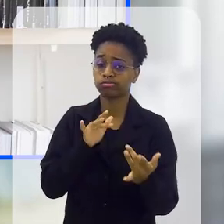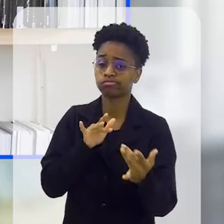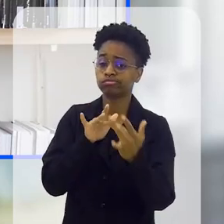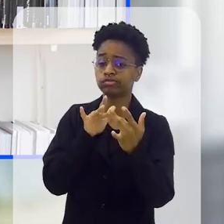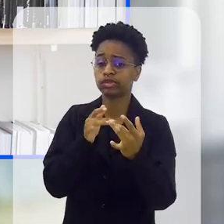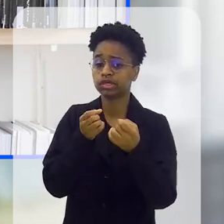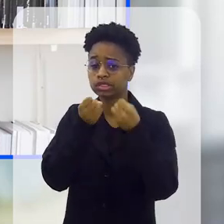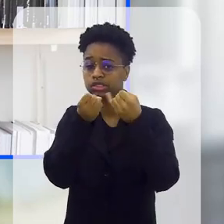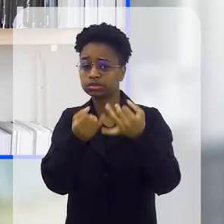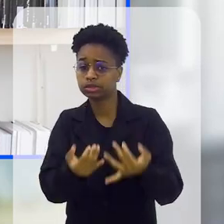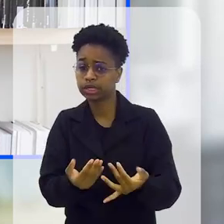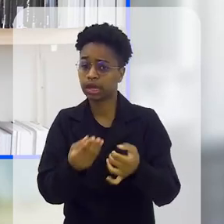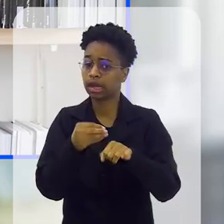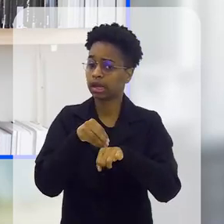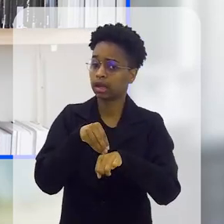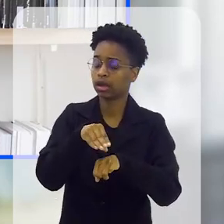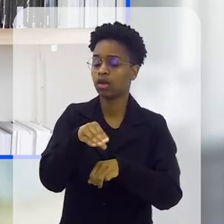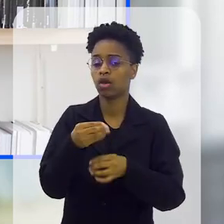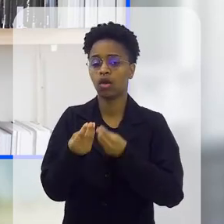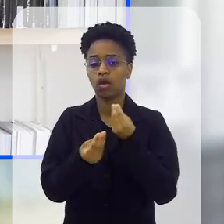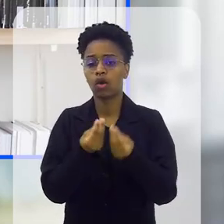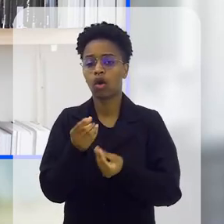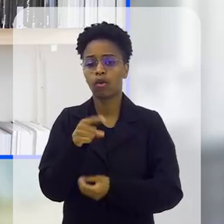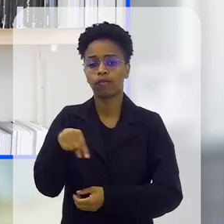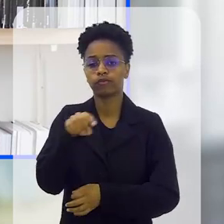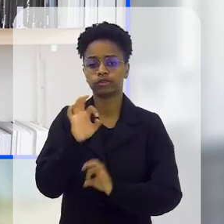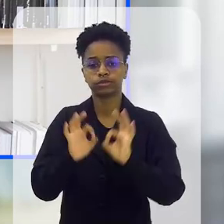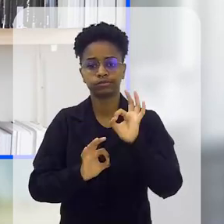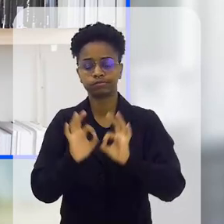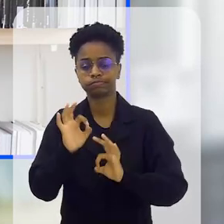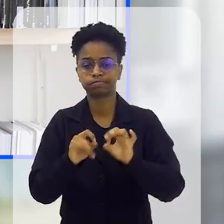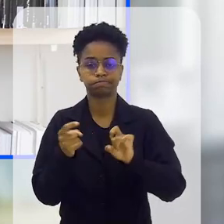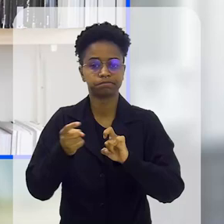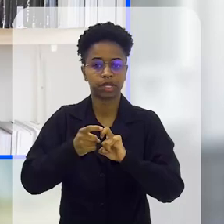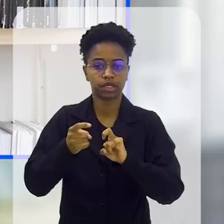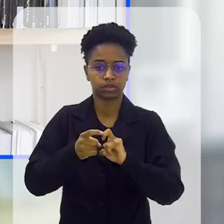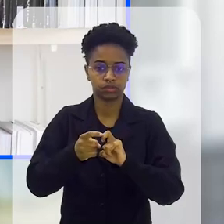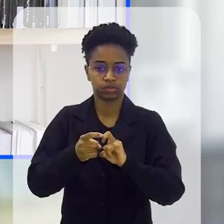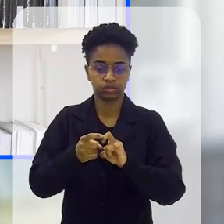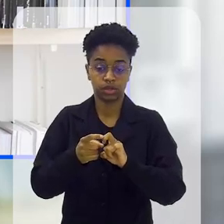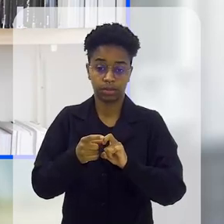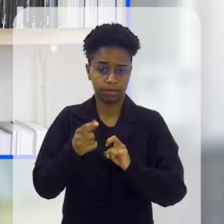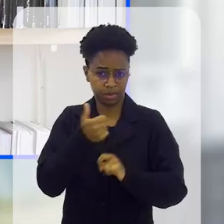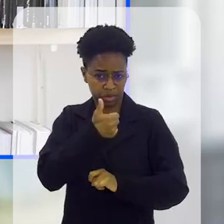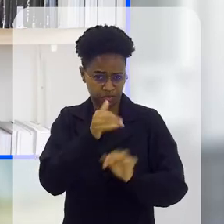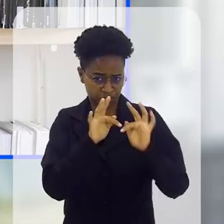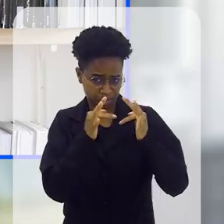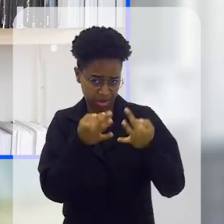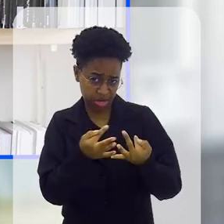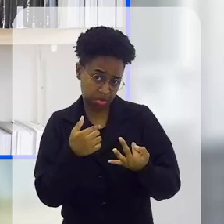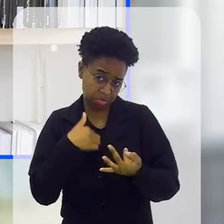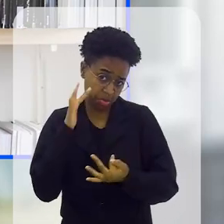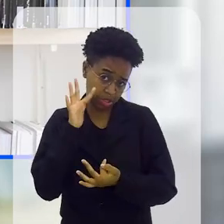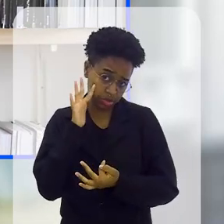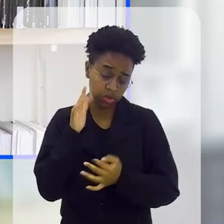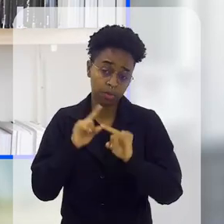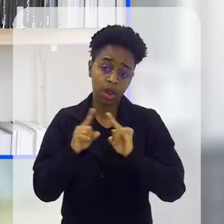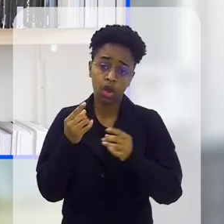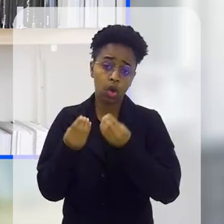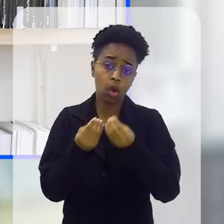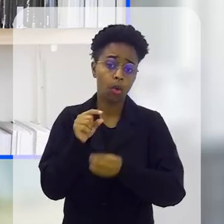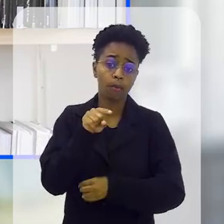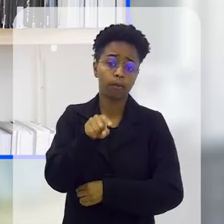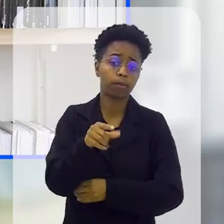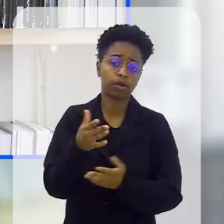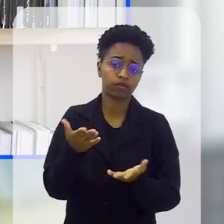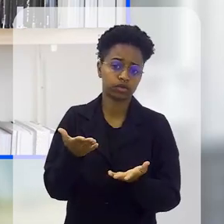essa abordagem para dar essa notícia? Como é que vocês médicos trabalham? Isso é feito primeiro com os familiares, imagino eu, mas como é que